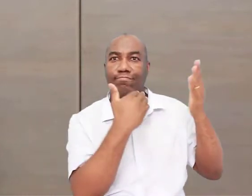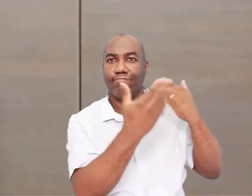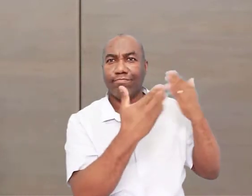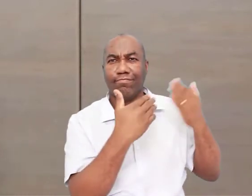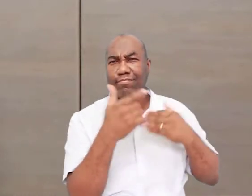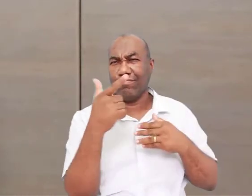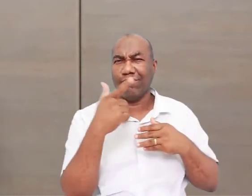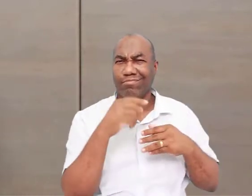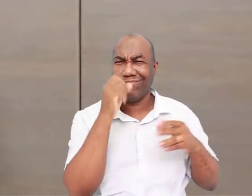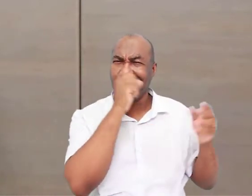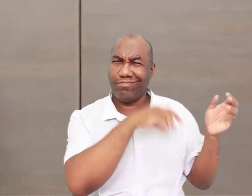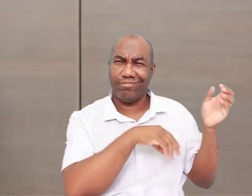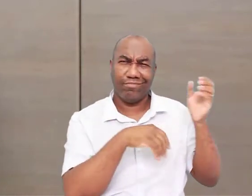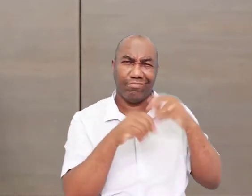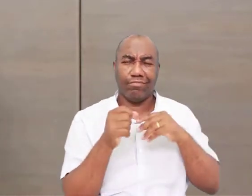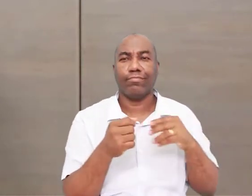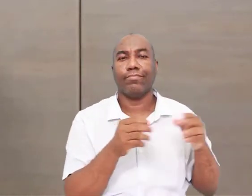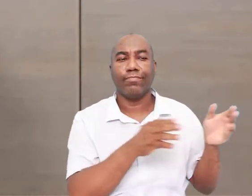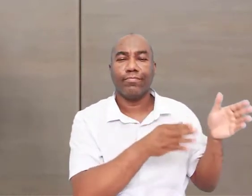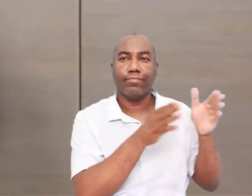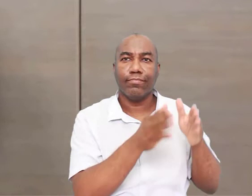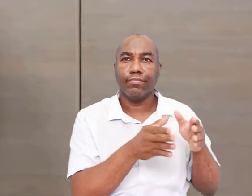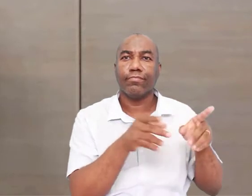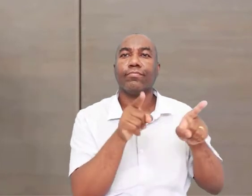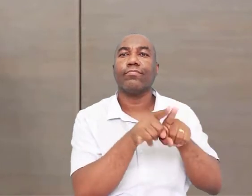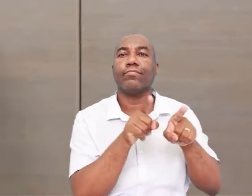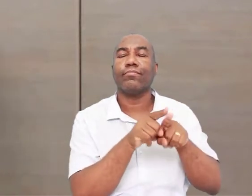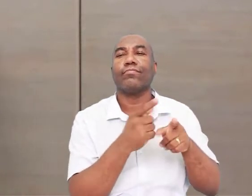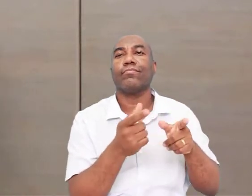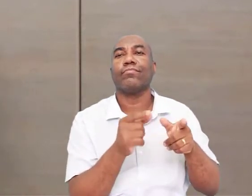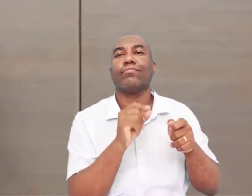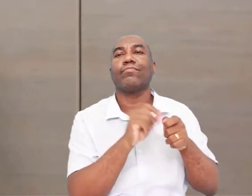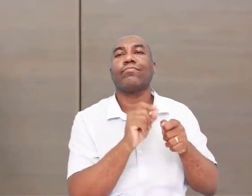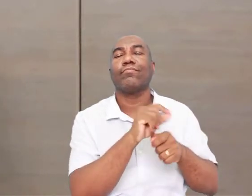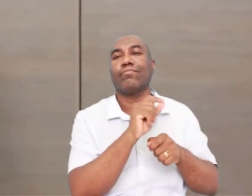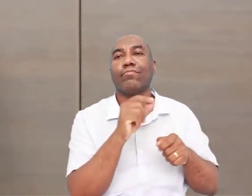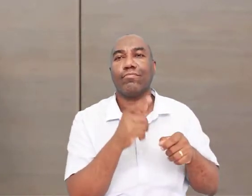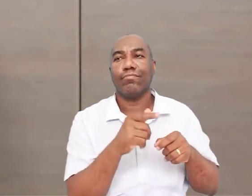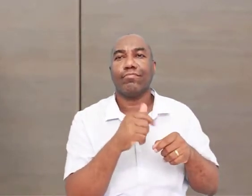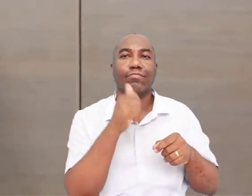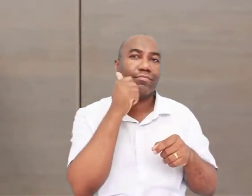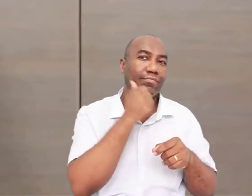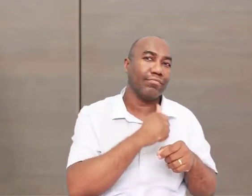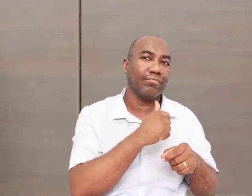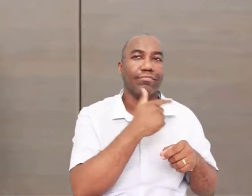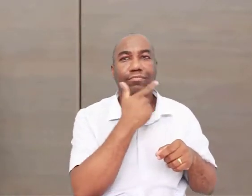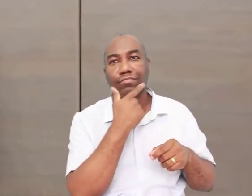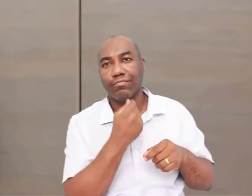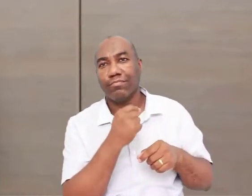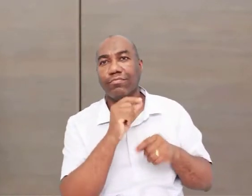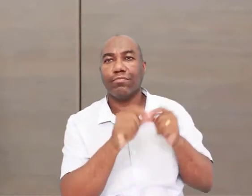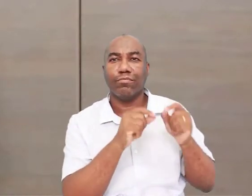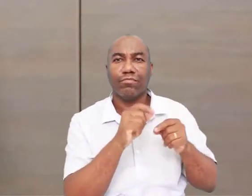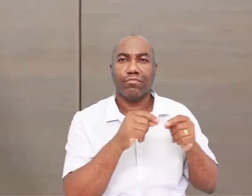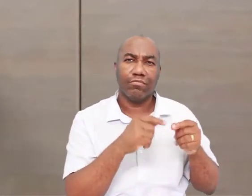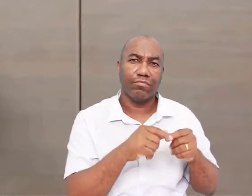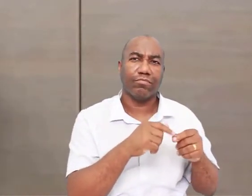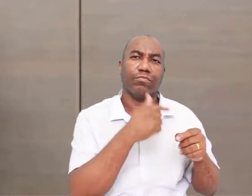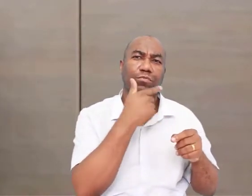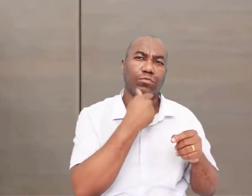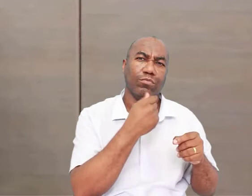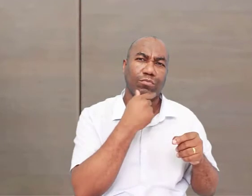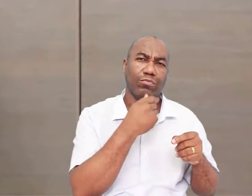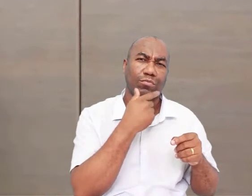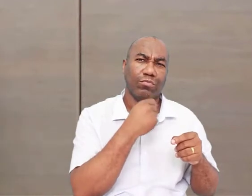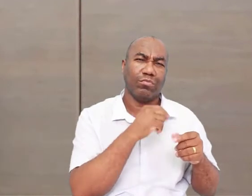Aqui, os grupos são pequenos, tá? As relações entre a fêmea e o macho é poligâmica. Um macho tem